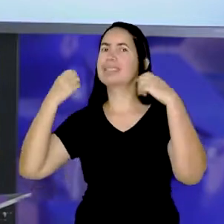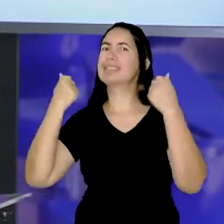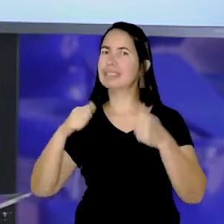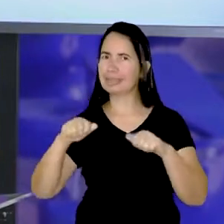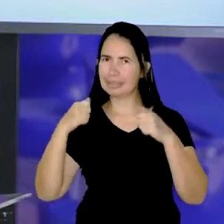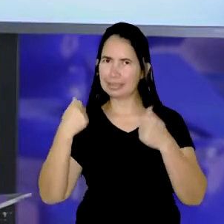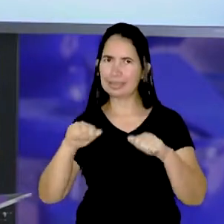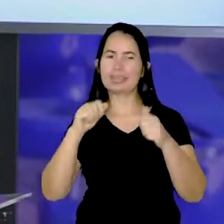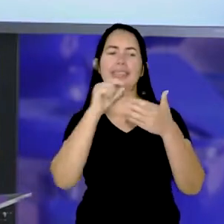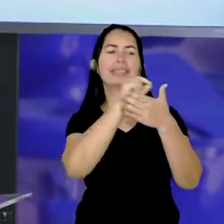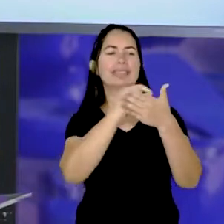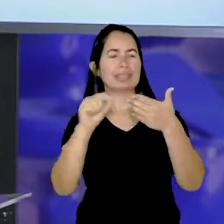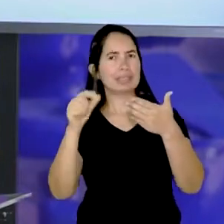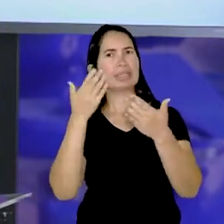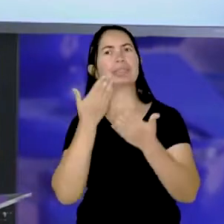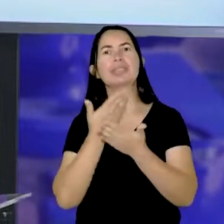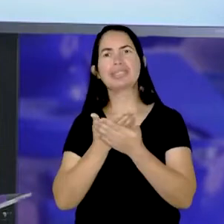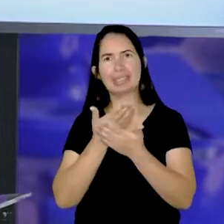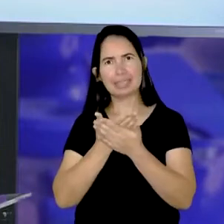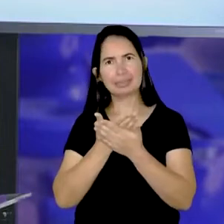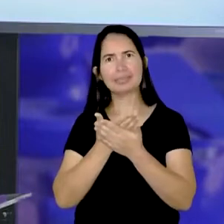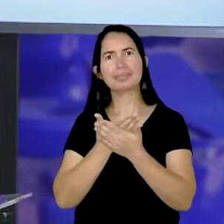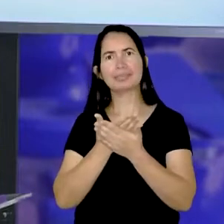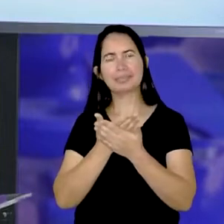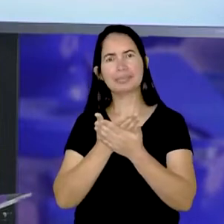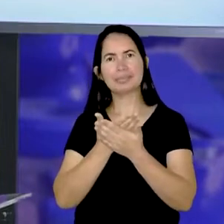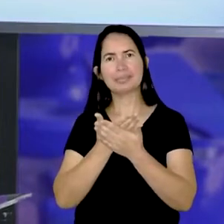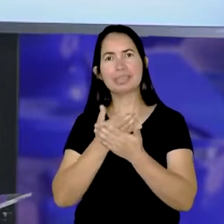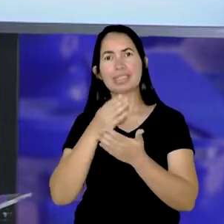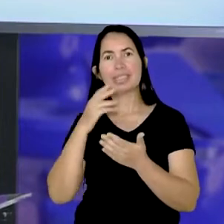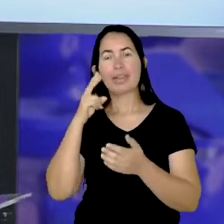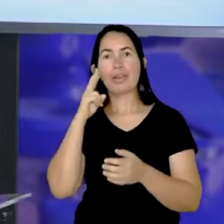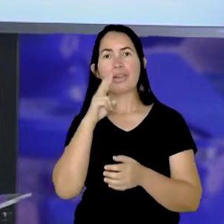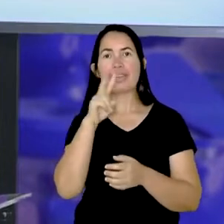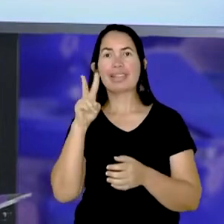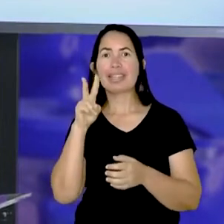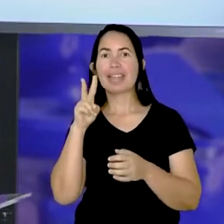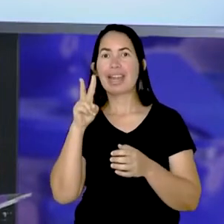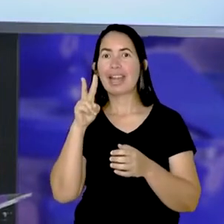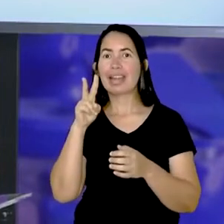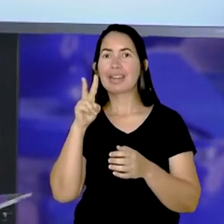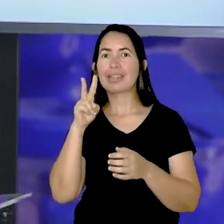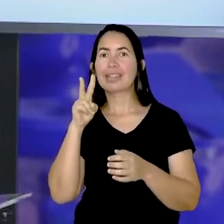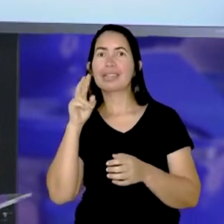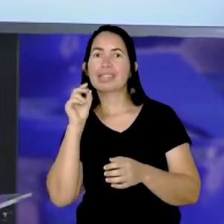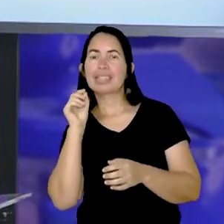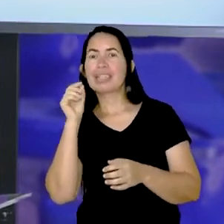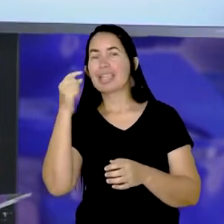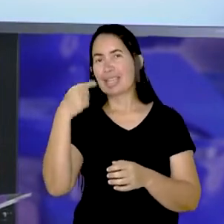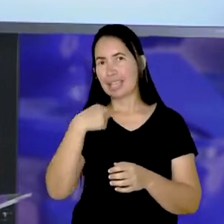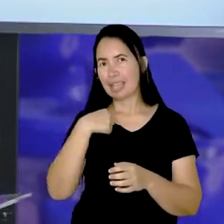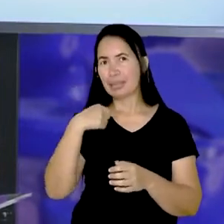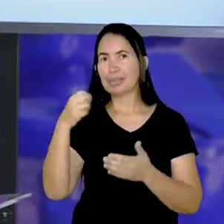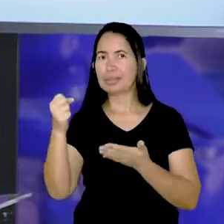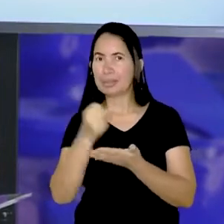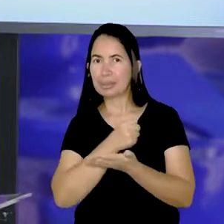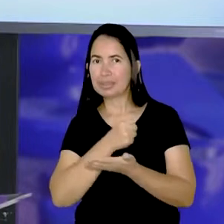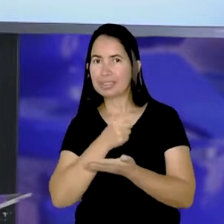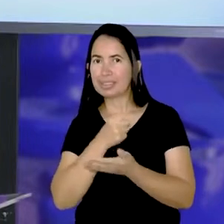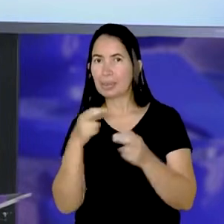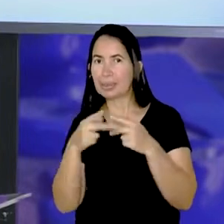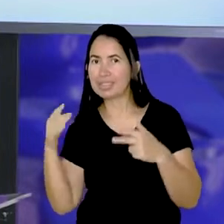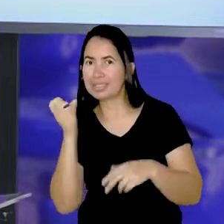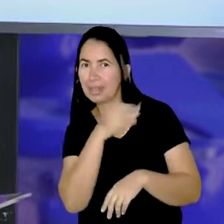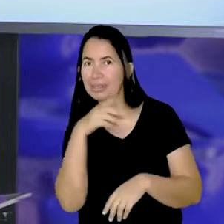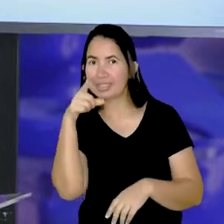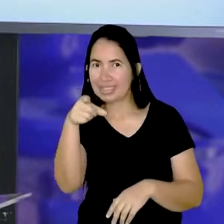anotações para estudar. E vamos ver agora o que foi que a tia Márcia trouxe hoje de novidade para vocês.